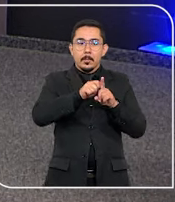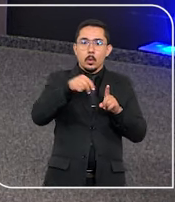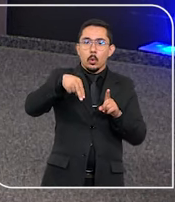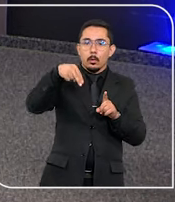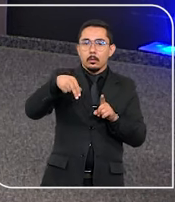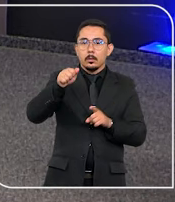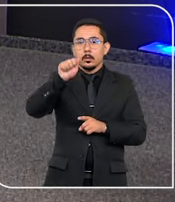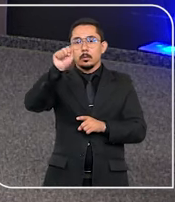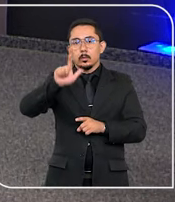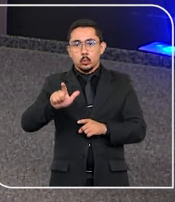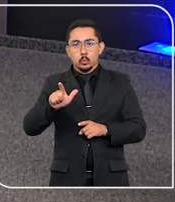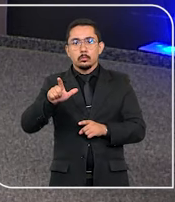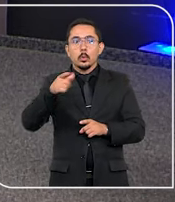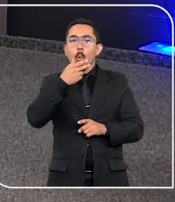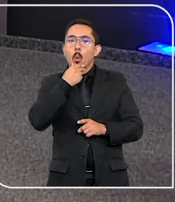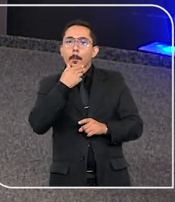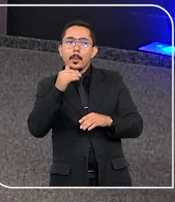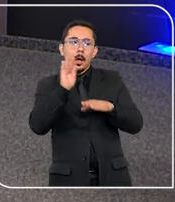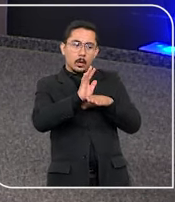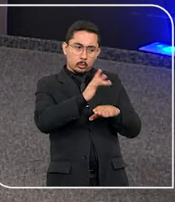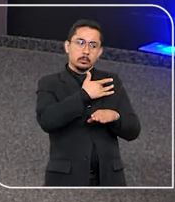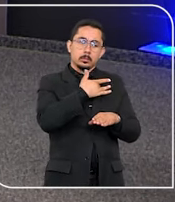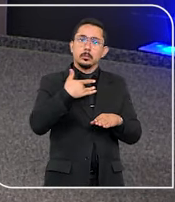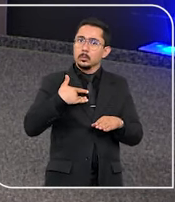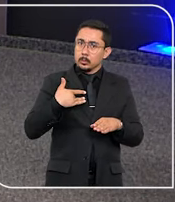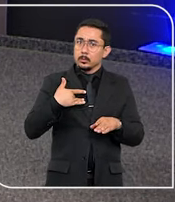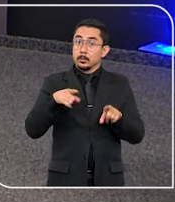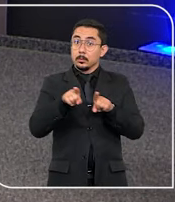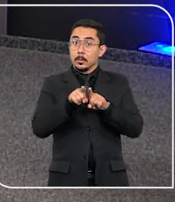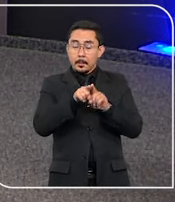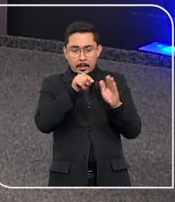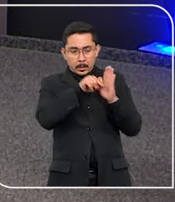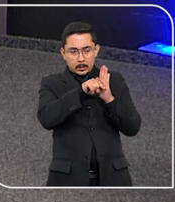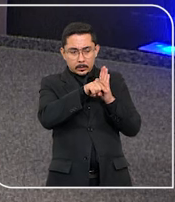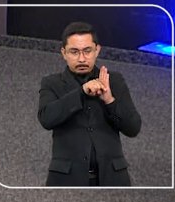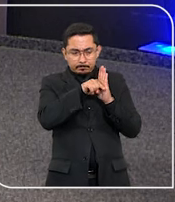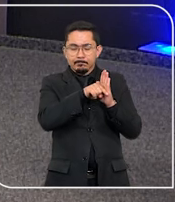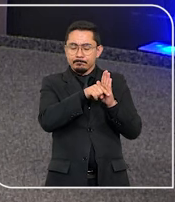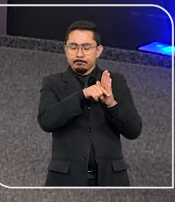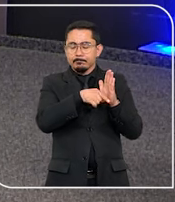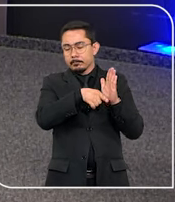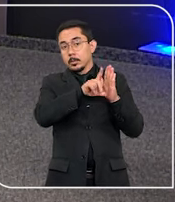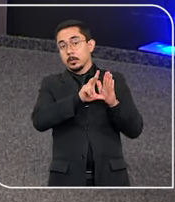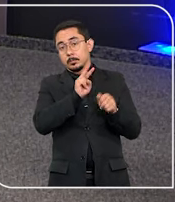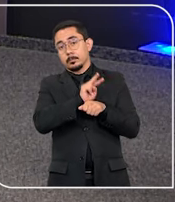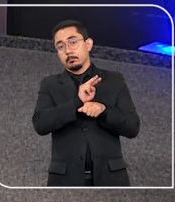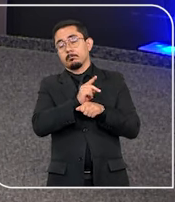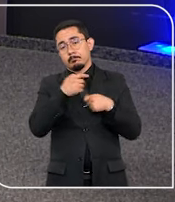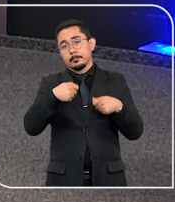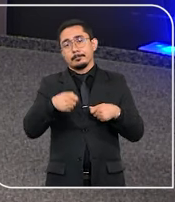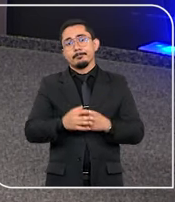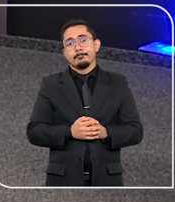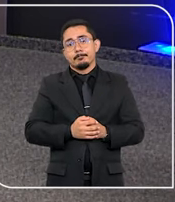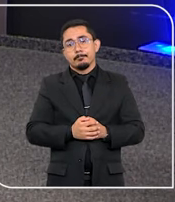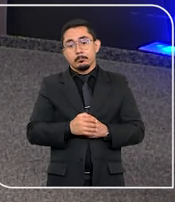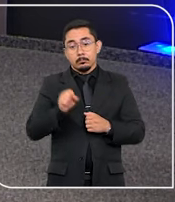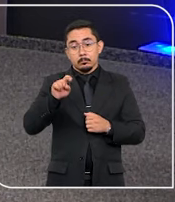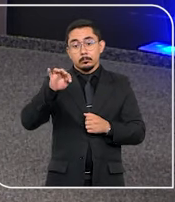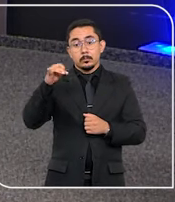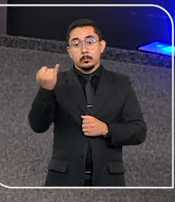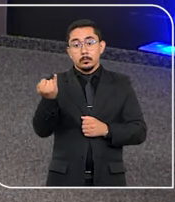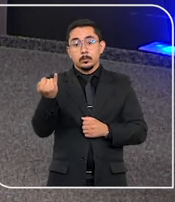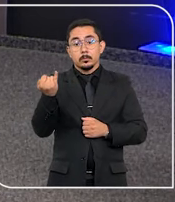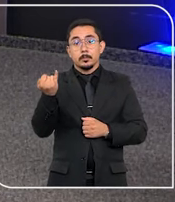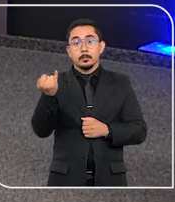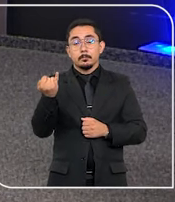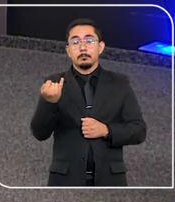que busca incentivar os homens a cuidarem da saúde e realizarem exames preventivos. E o Superior Tribunal de